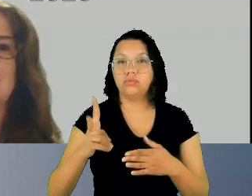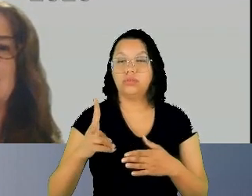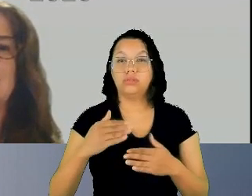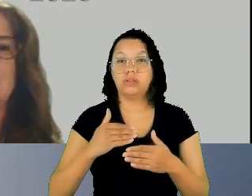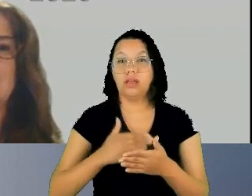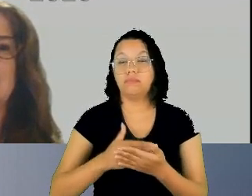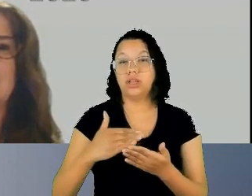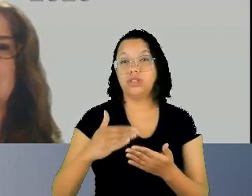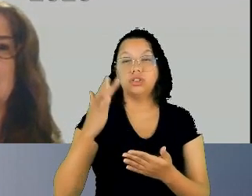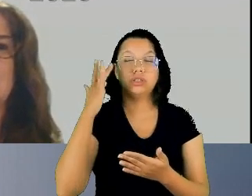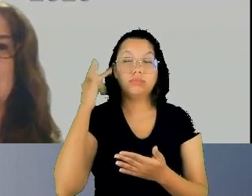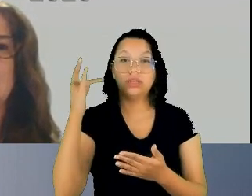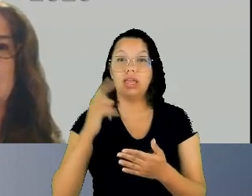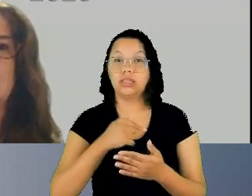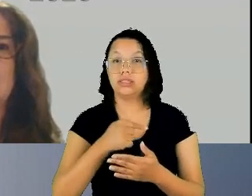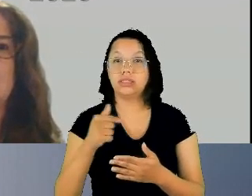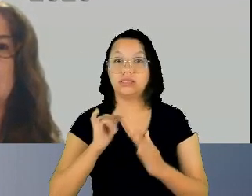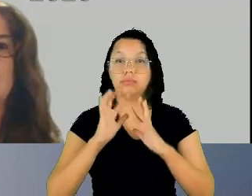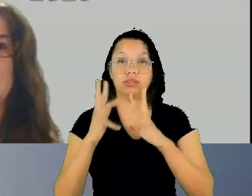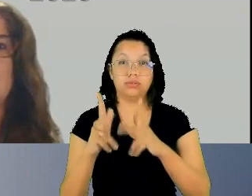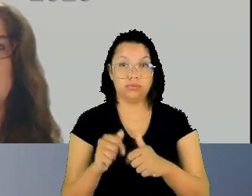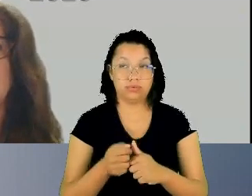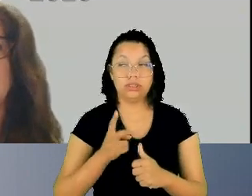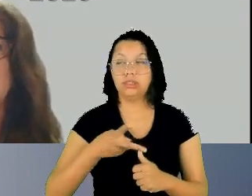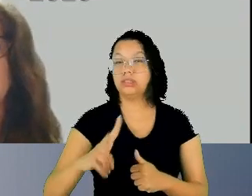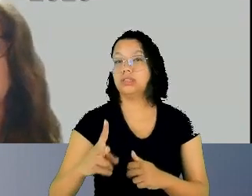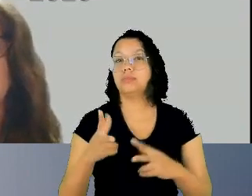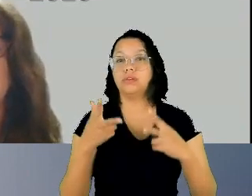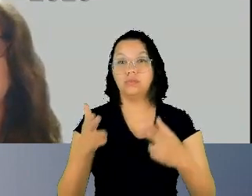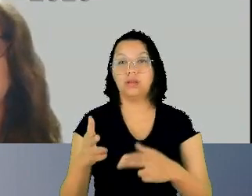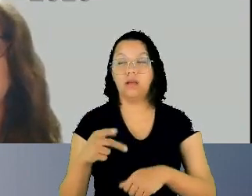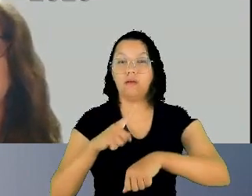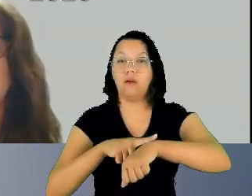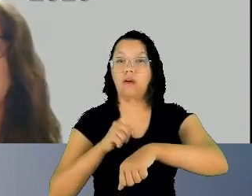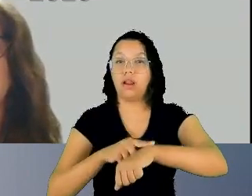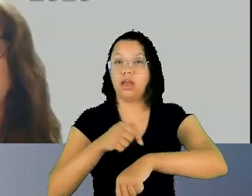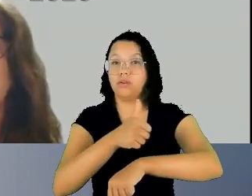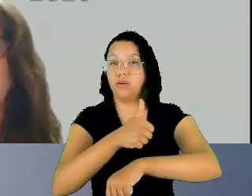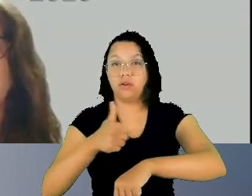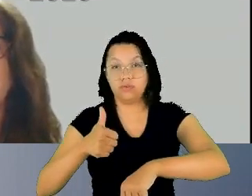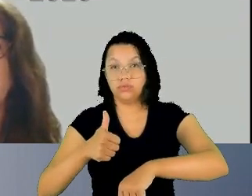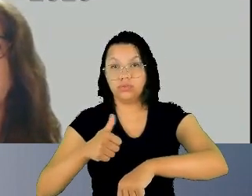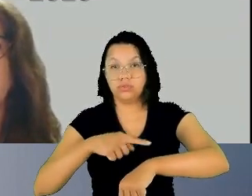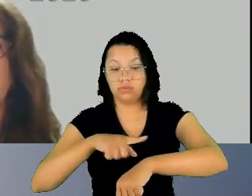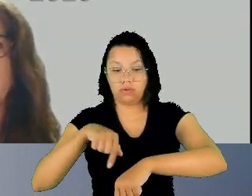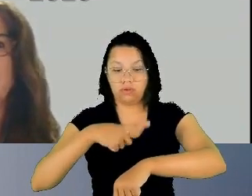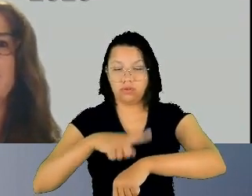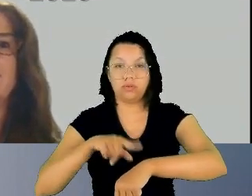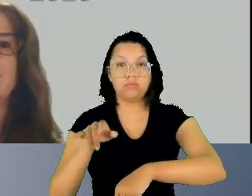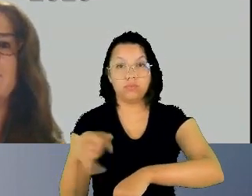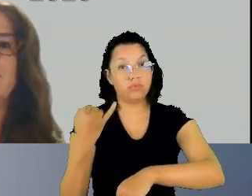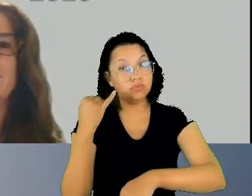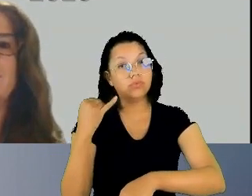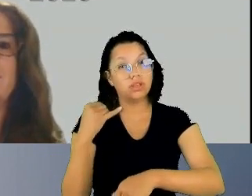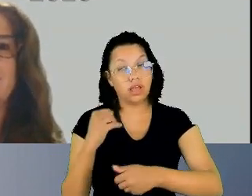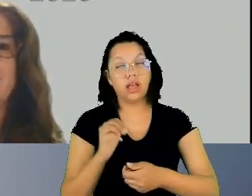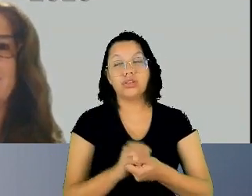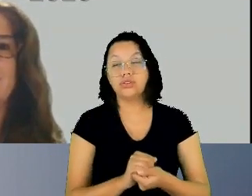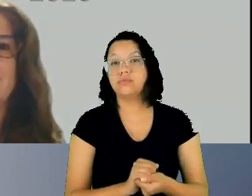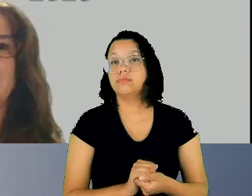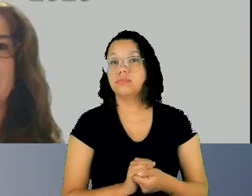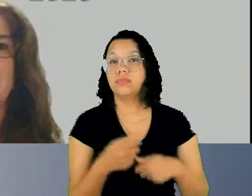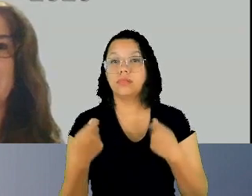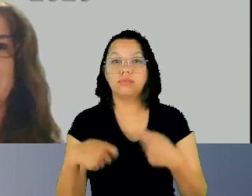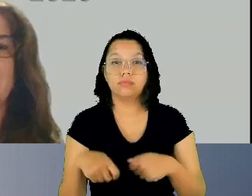sempre no horário das 11 horas oportunidade na qual desfrutaremos amanhã da palestra da juíza